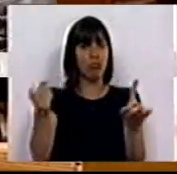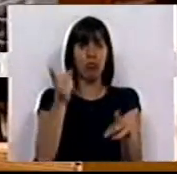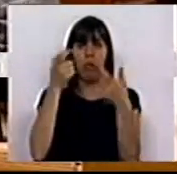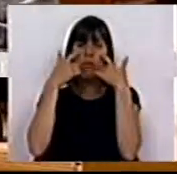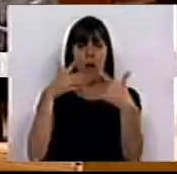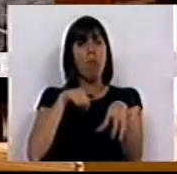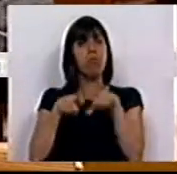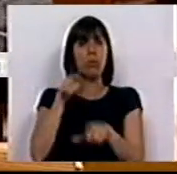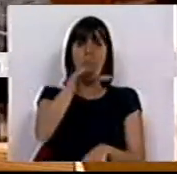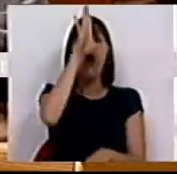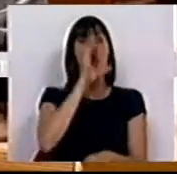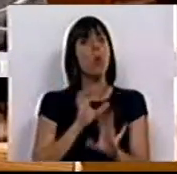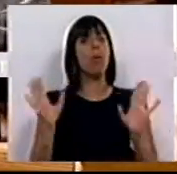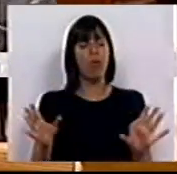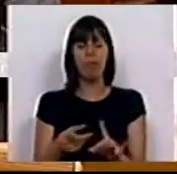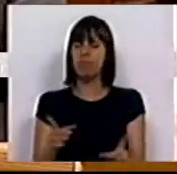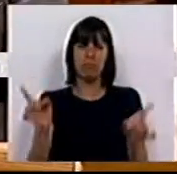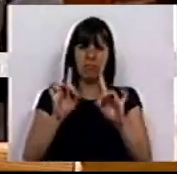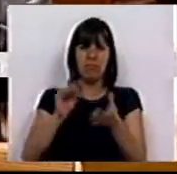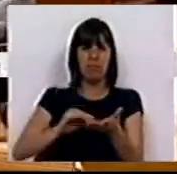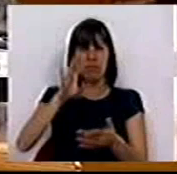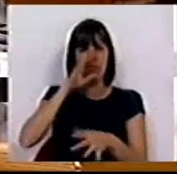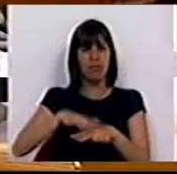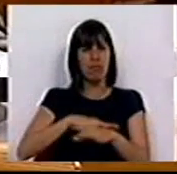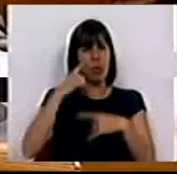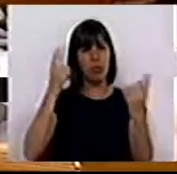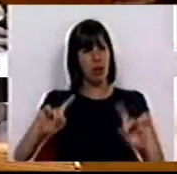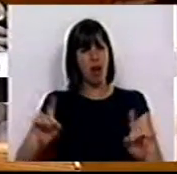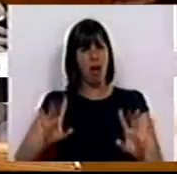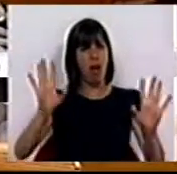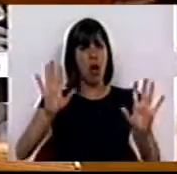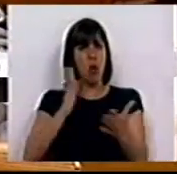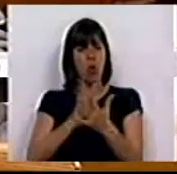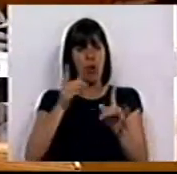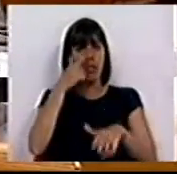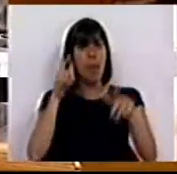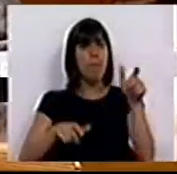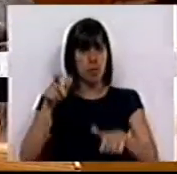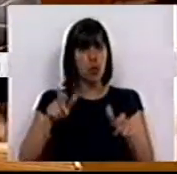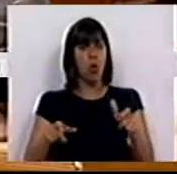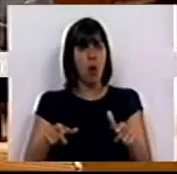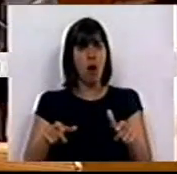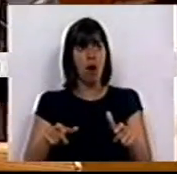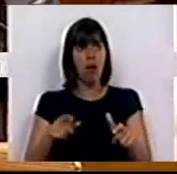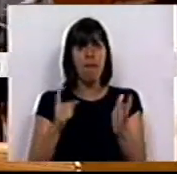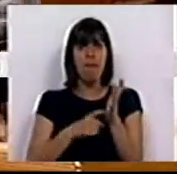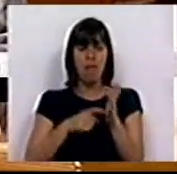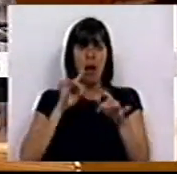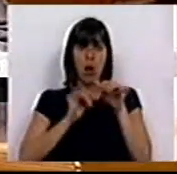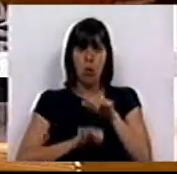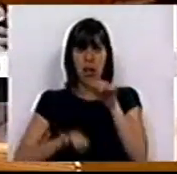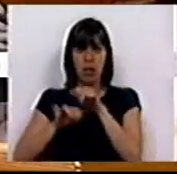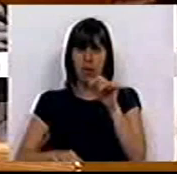da política deste Governo. E não, Sr. Secretário de Estado da Administração Pública. Não só são pessoas com falta de